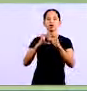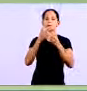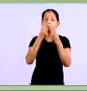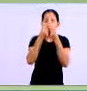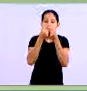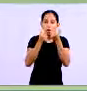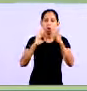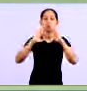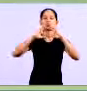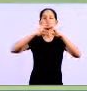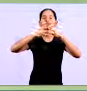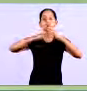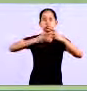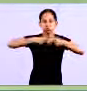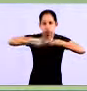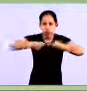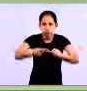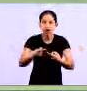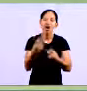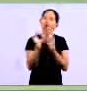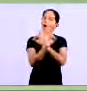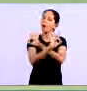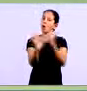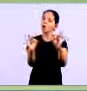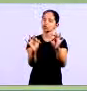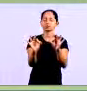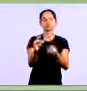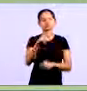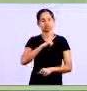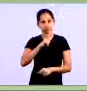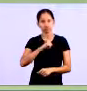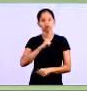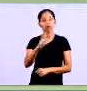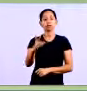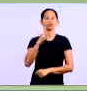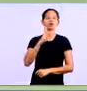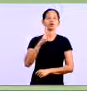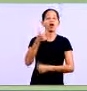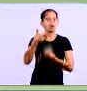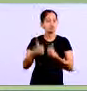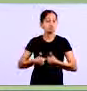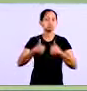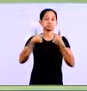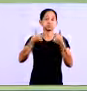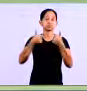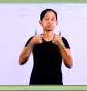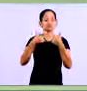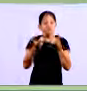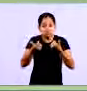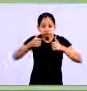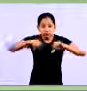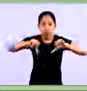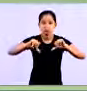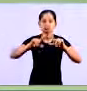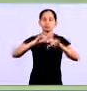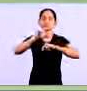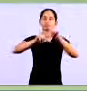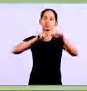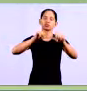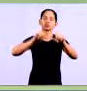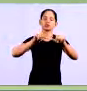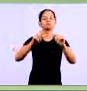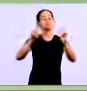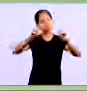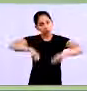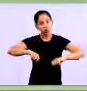bem. Ele dá informações para que aqueles que estão comandando possam modificar caso necessário, possam